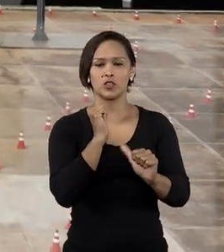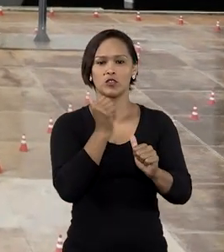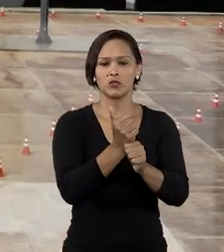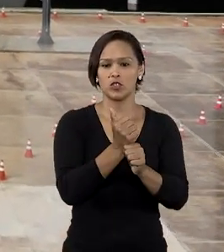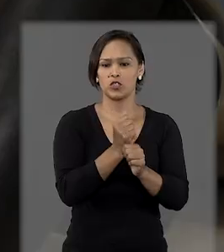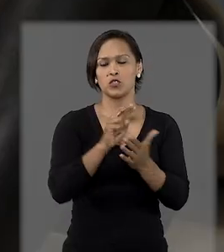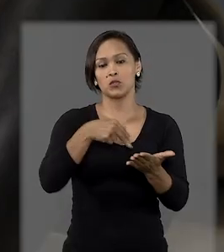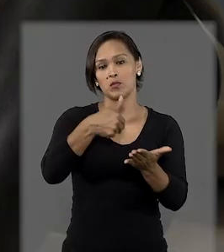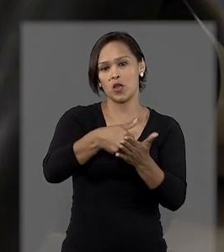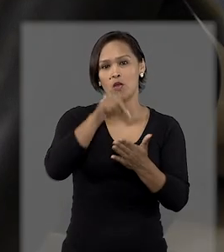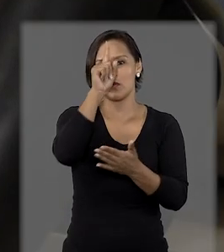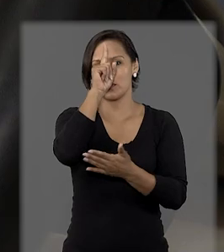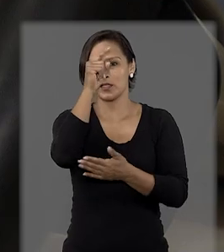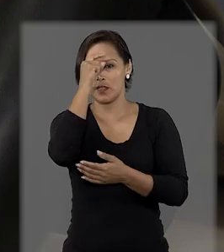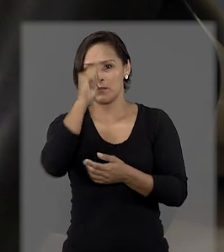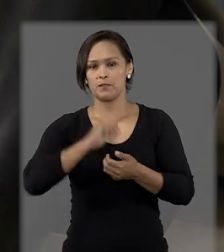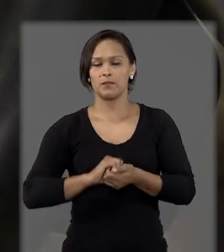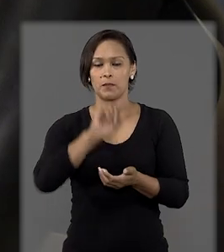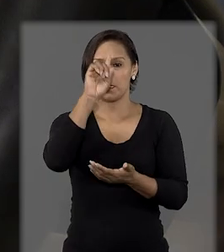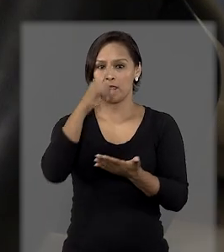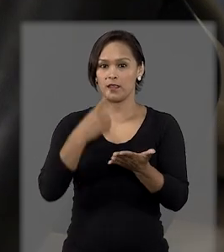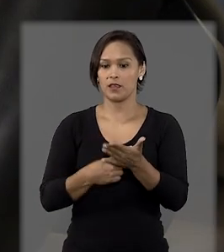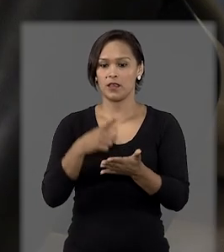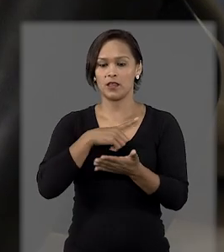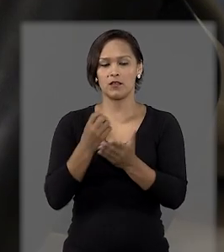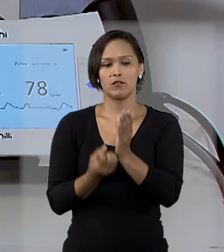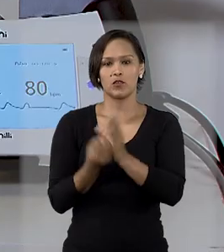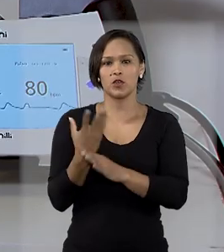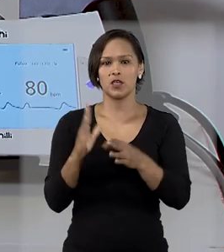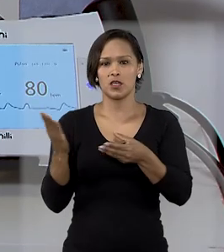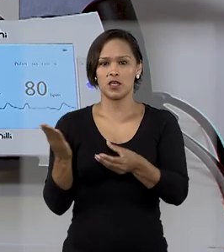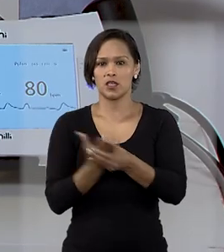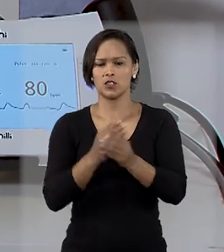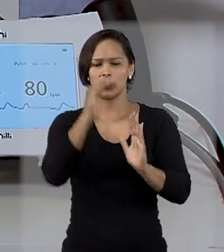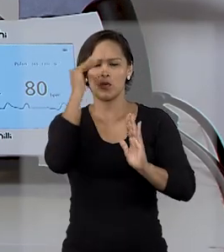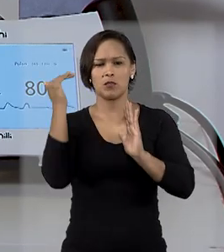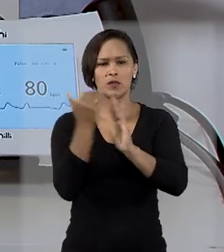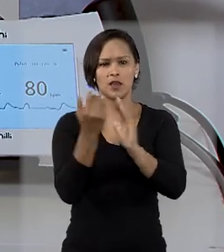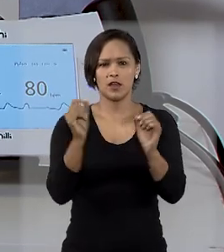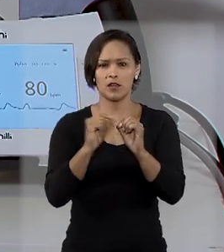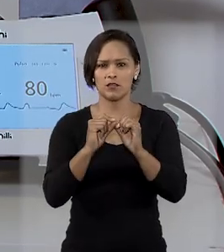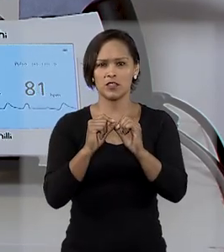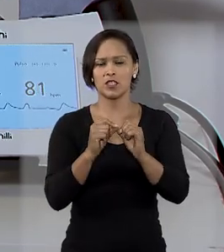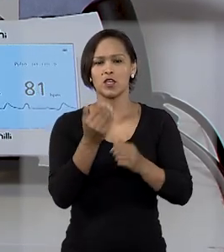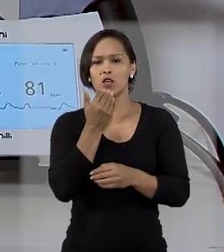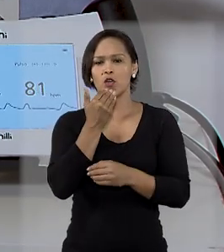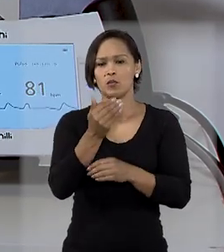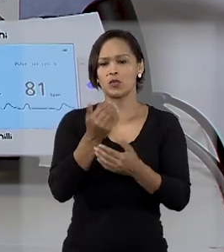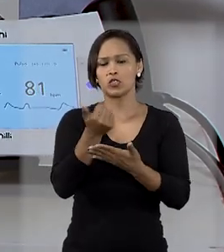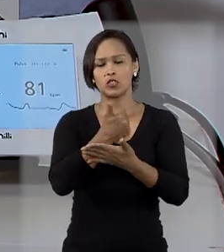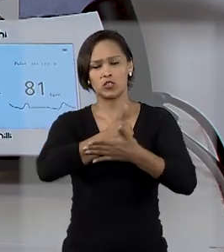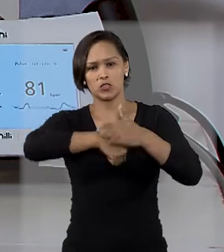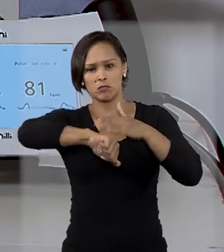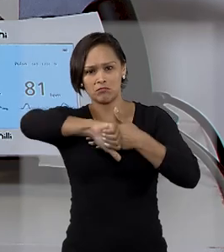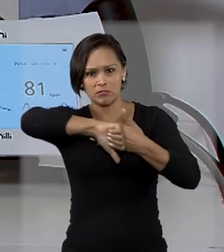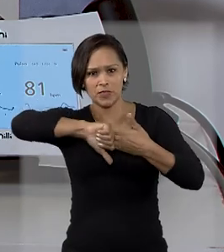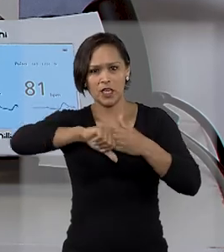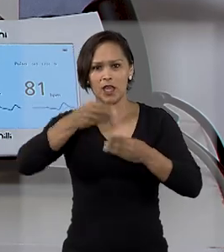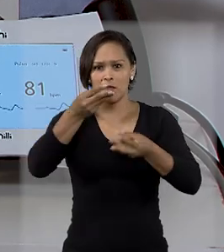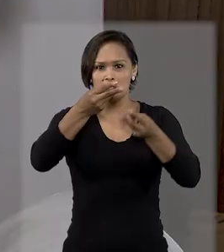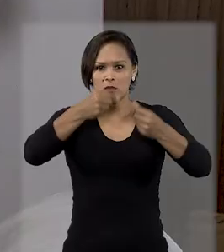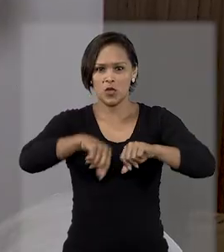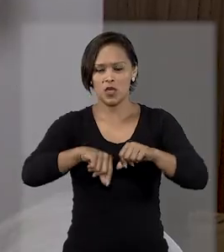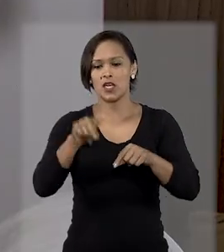hospitalar. A decisão teve origem em ação de obrigação de fazer com pedido de danos morais ajuizada por uma